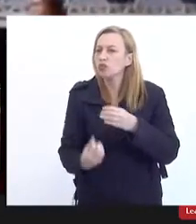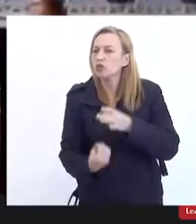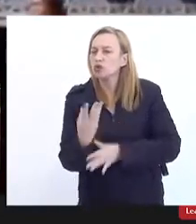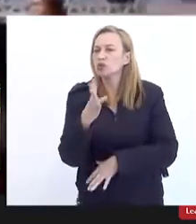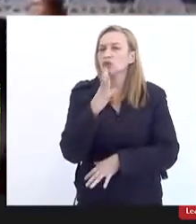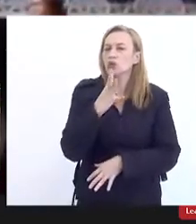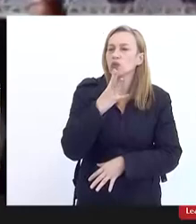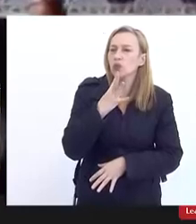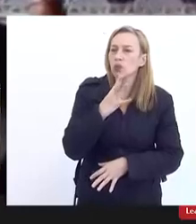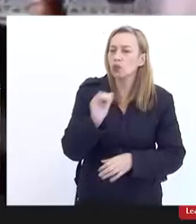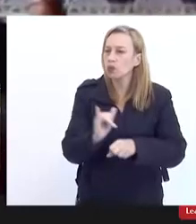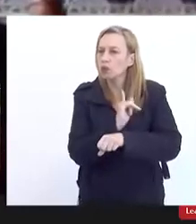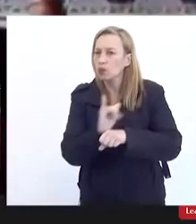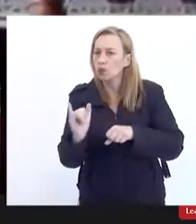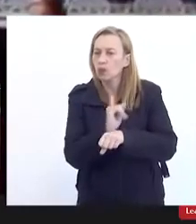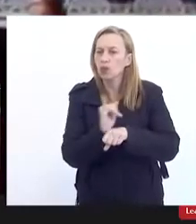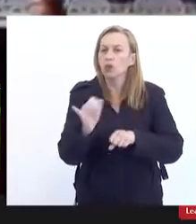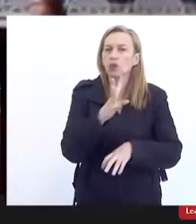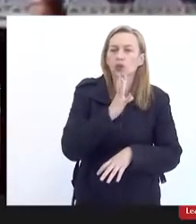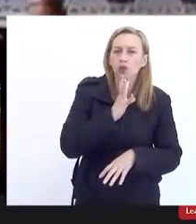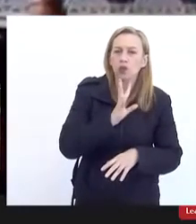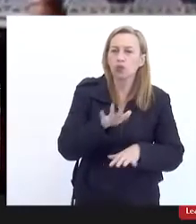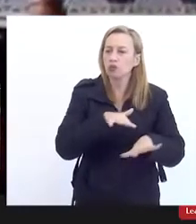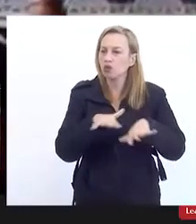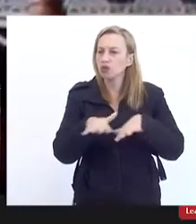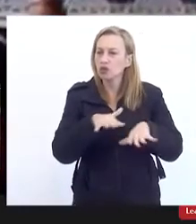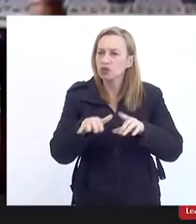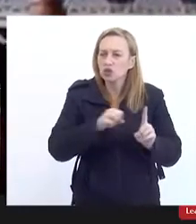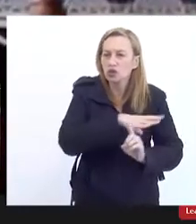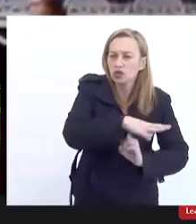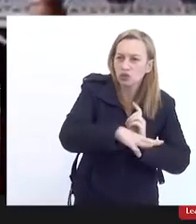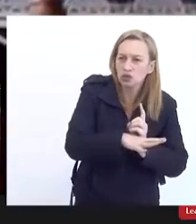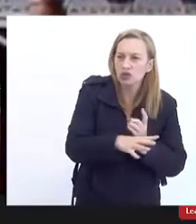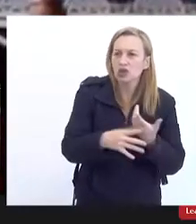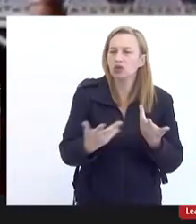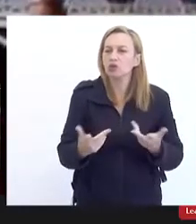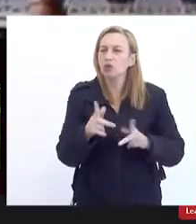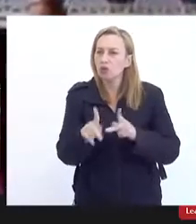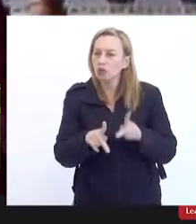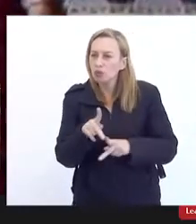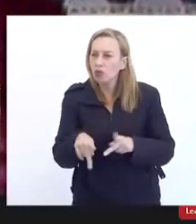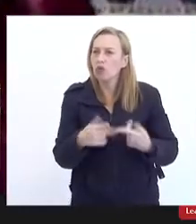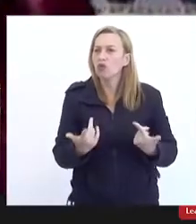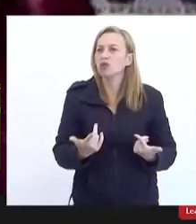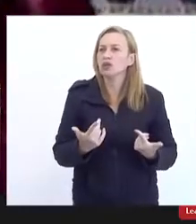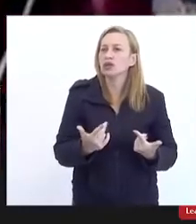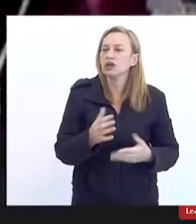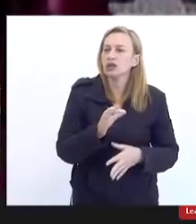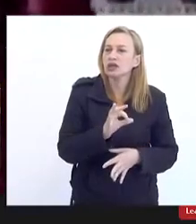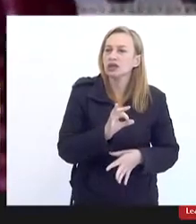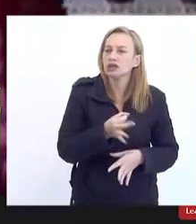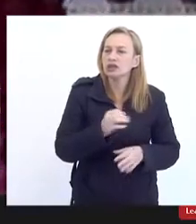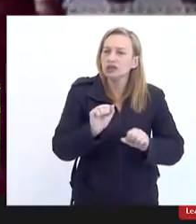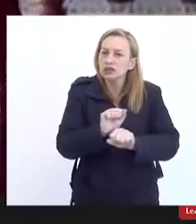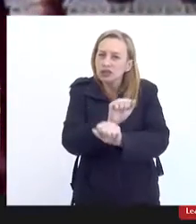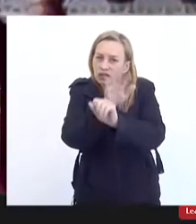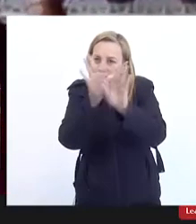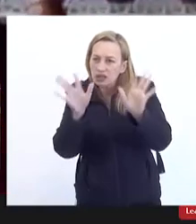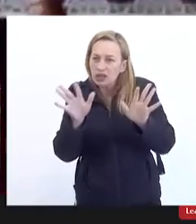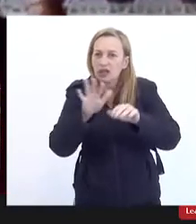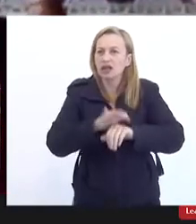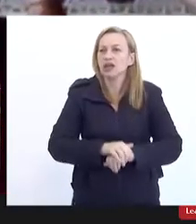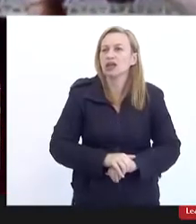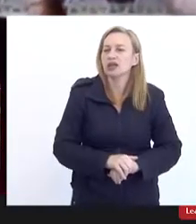articulação desse conhecimento com o movimento social com a população para garantir a transparência